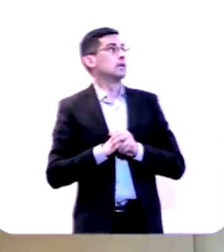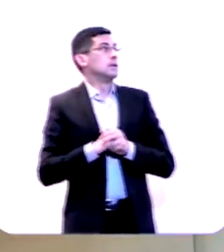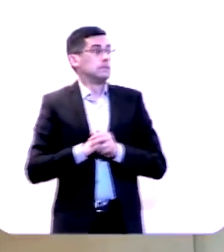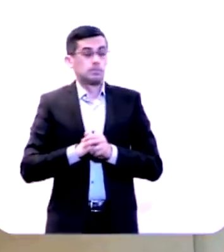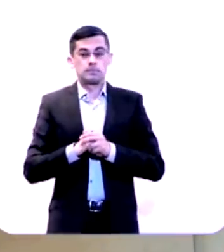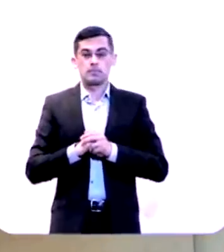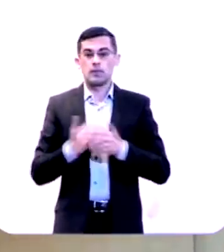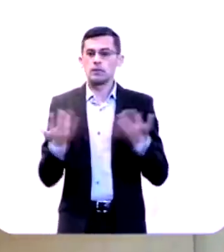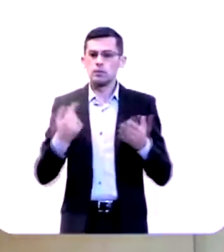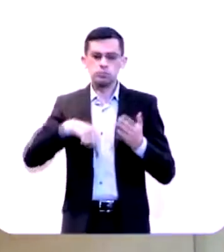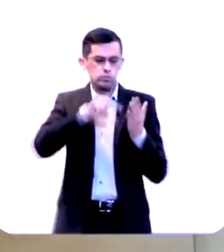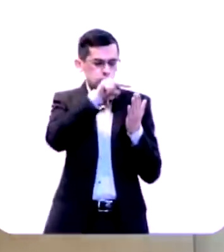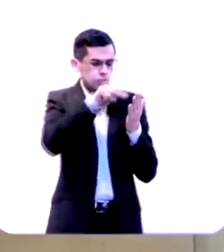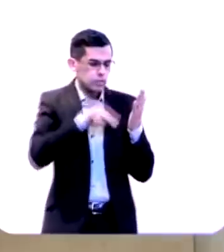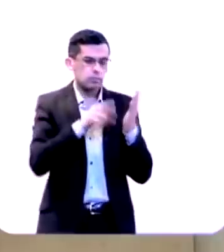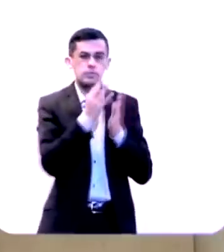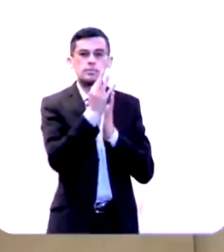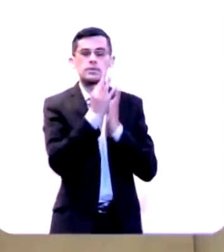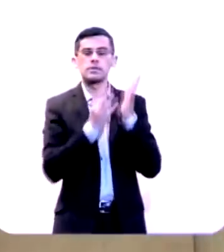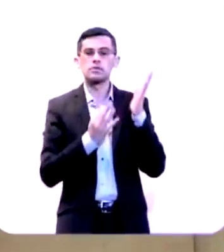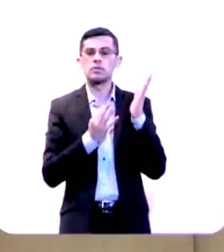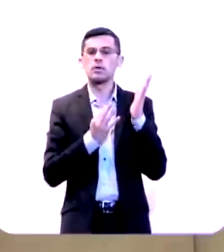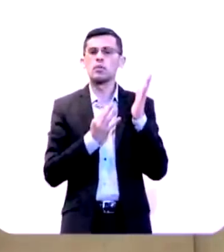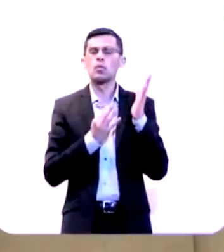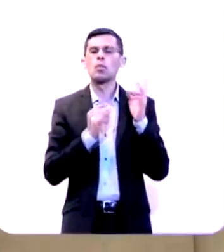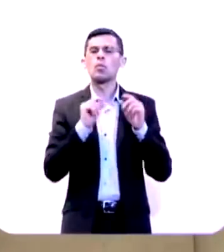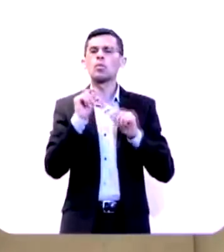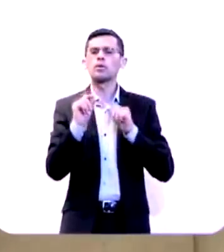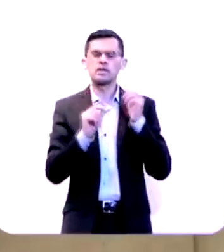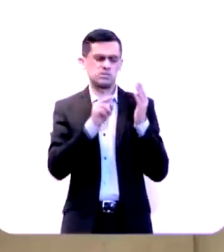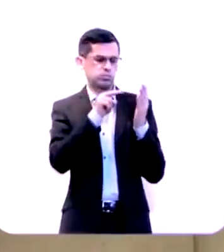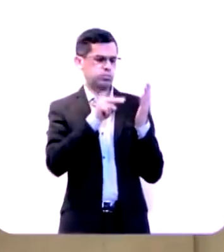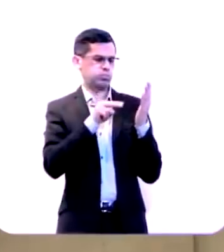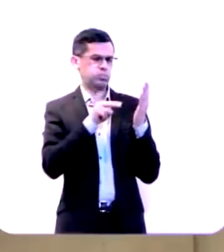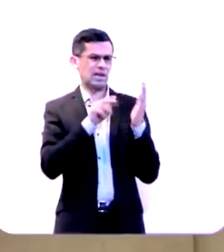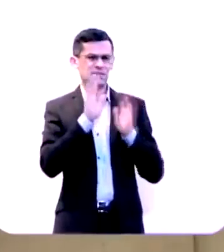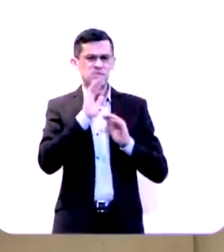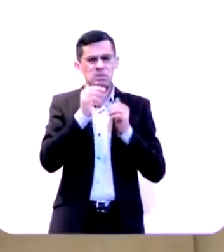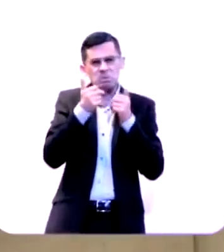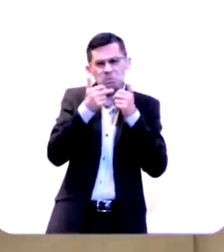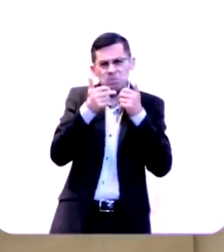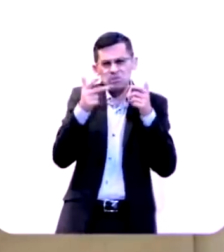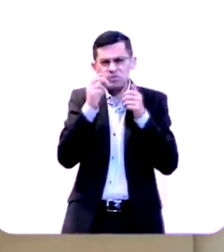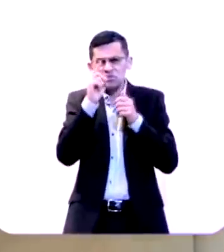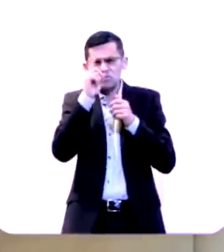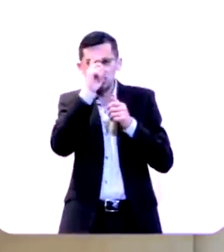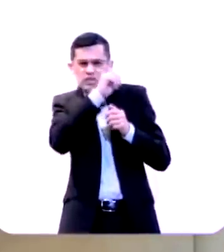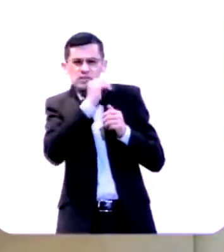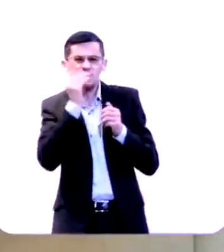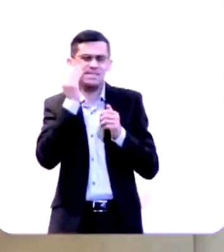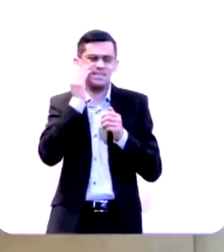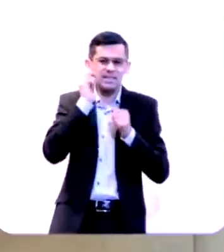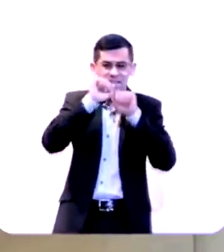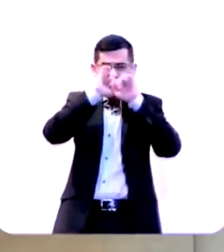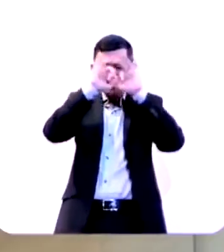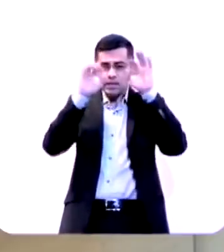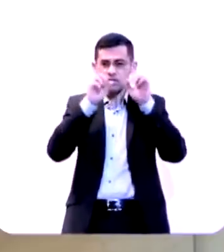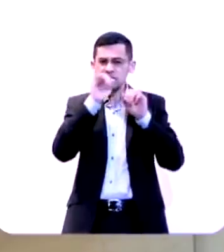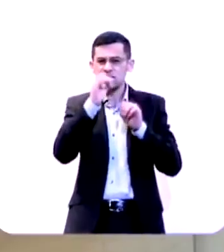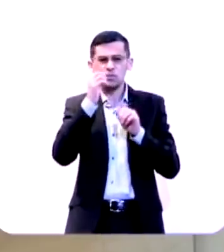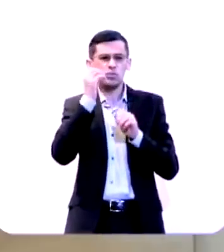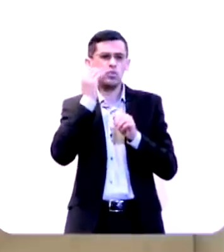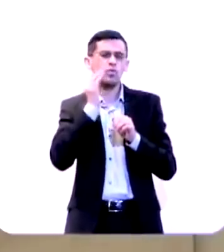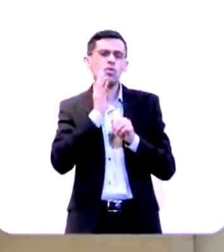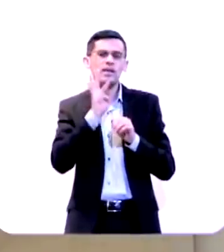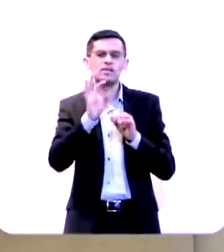quando a gente olha para esse texto, parece-lhe um tanto quanto obscuro, não é? E se a gente não conhece um